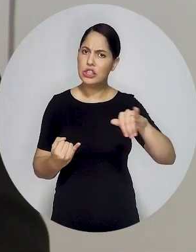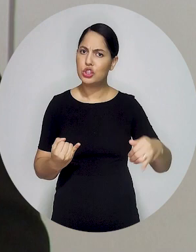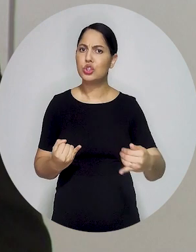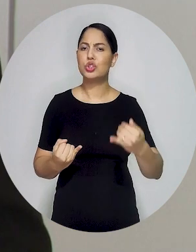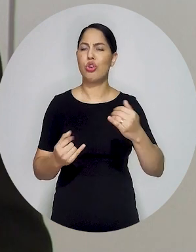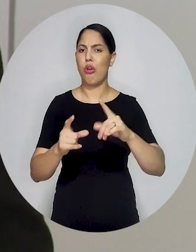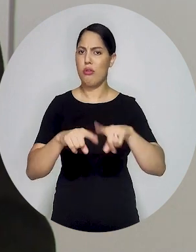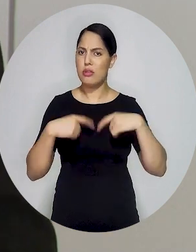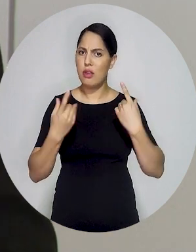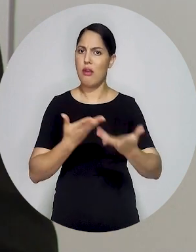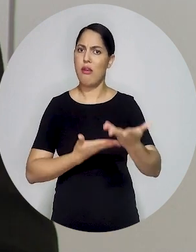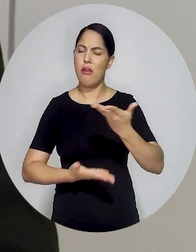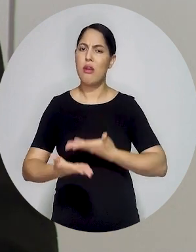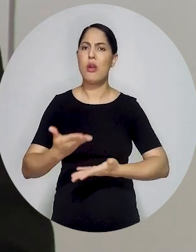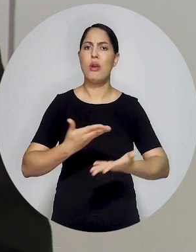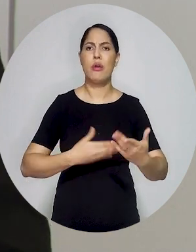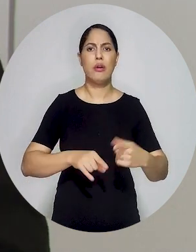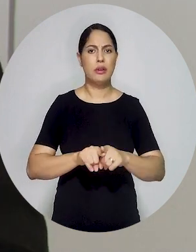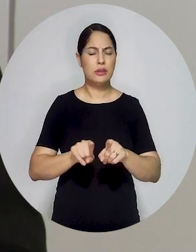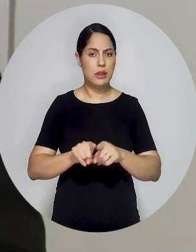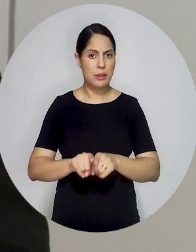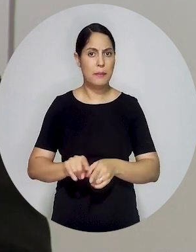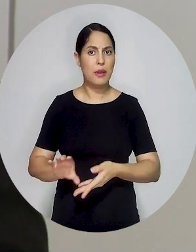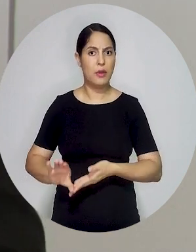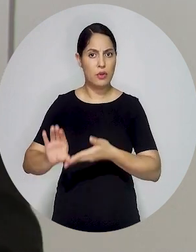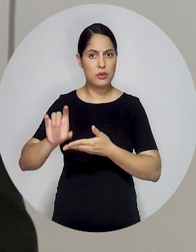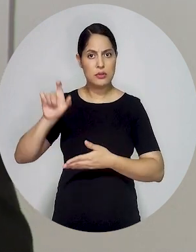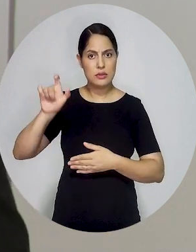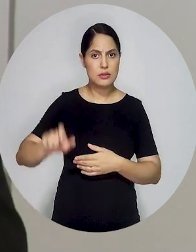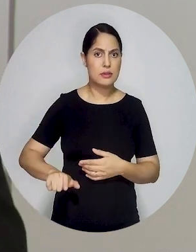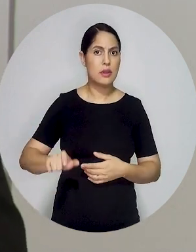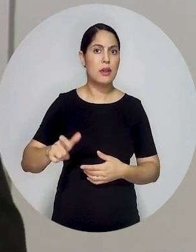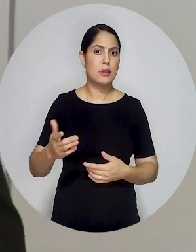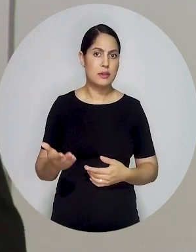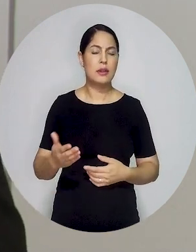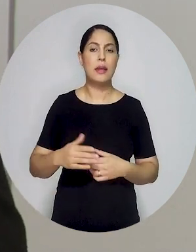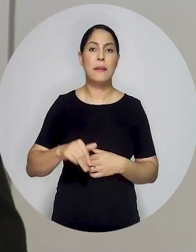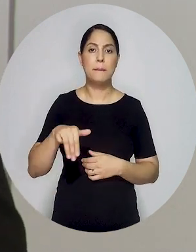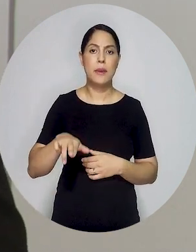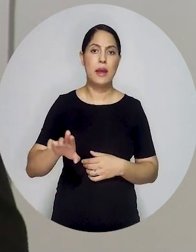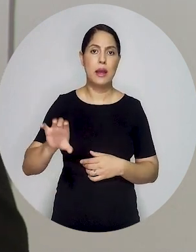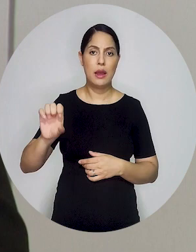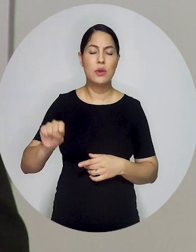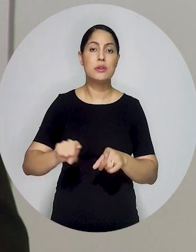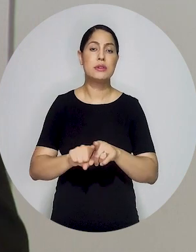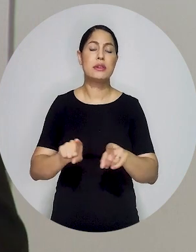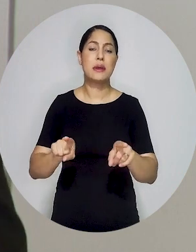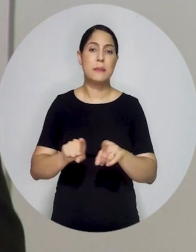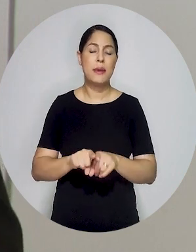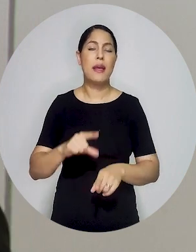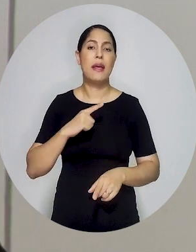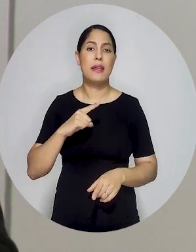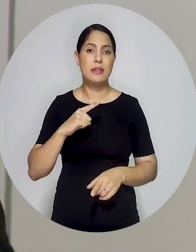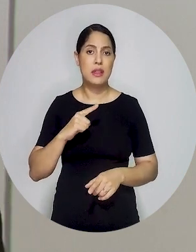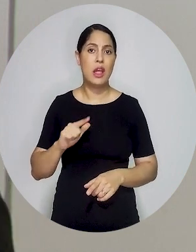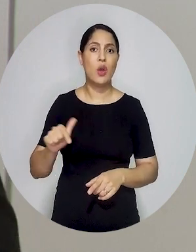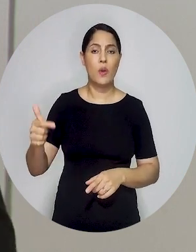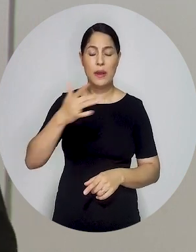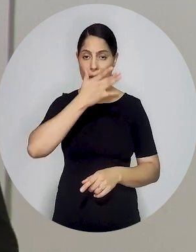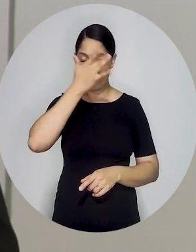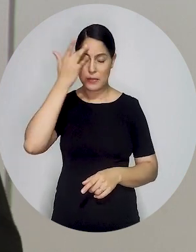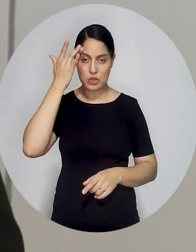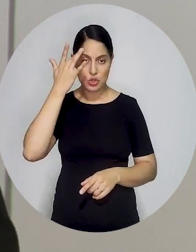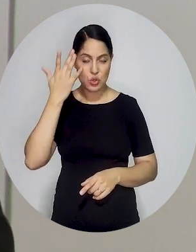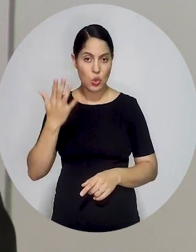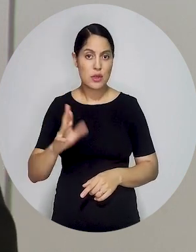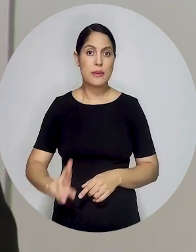CNJ, coordenada pelo conselheiro Marcos Vinicius e Marcelo Ter, representantes da